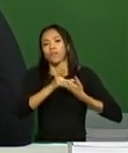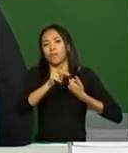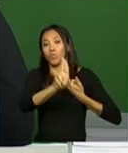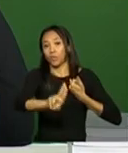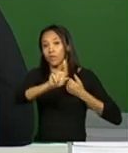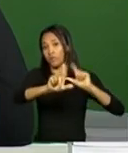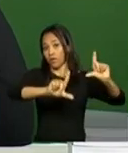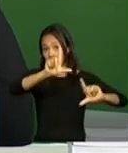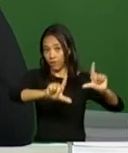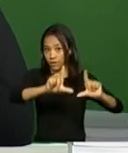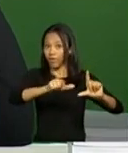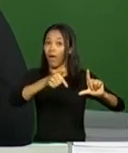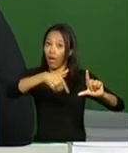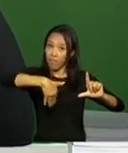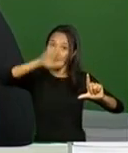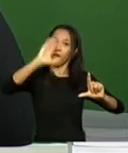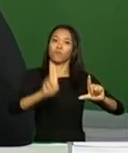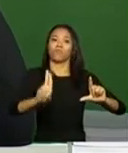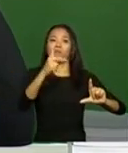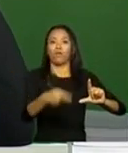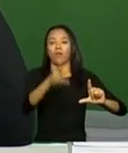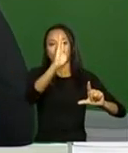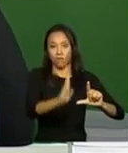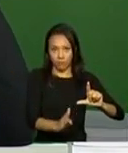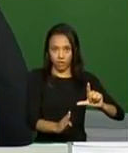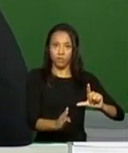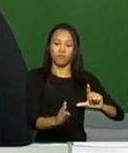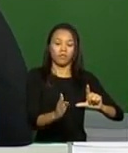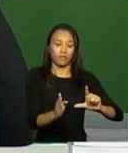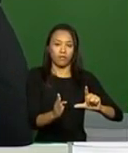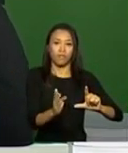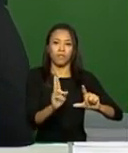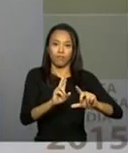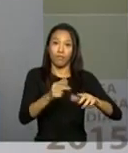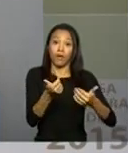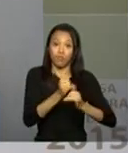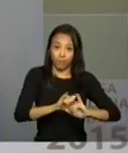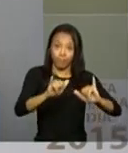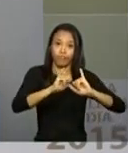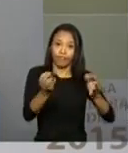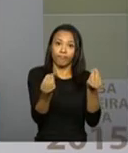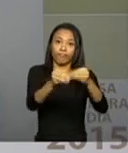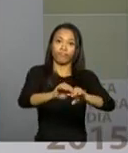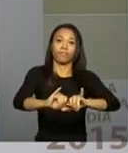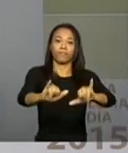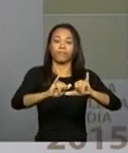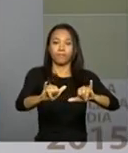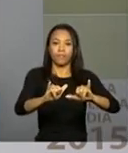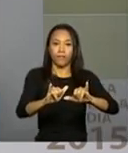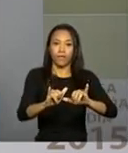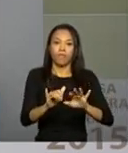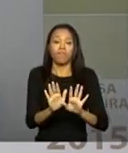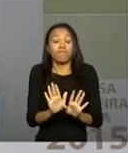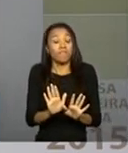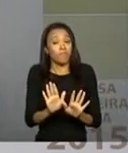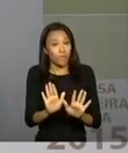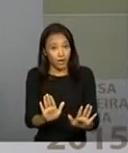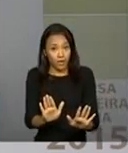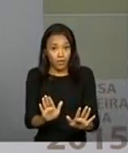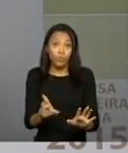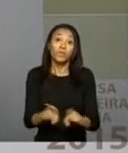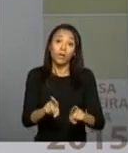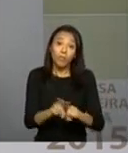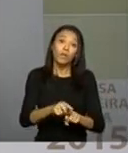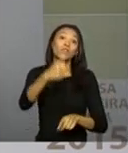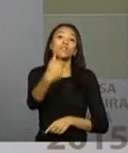A televisão continua sendo o grande veículo brasileiro, por natureza, de informação. Porém, e o rádio